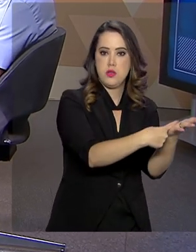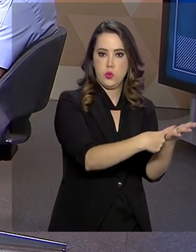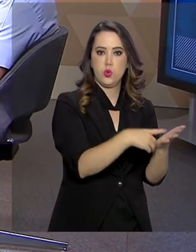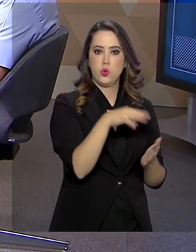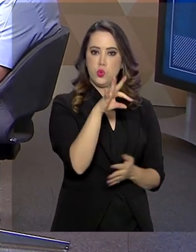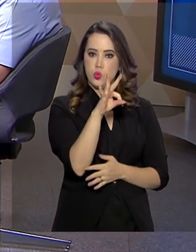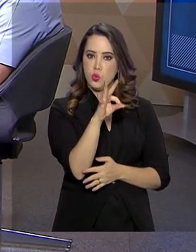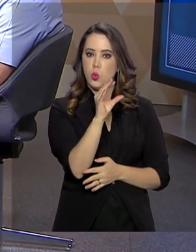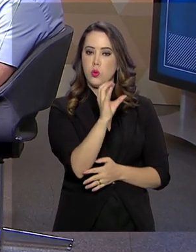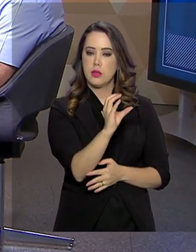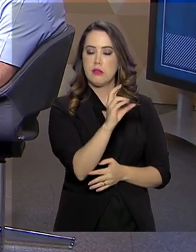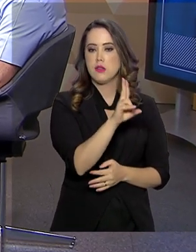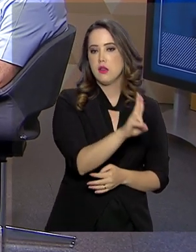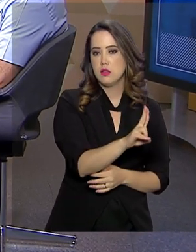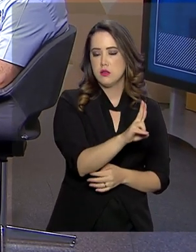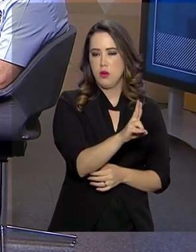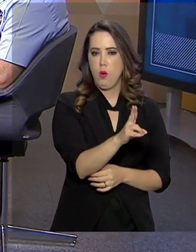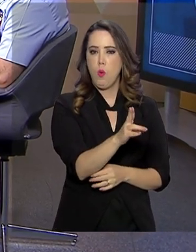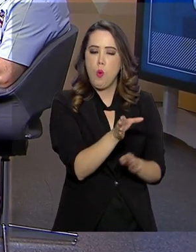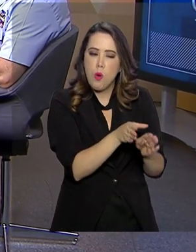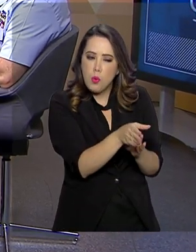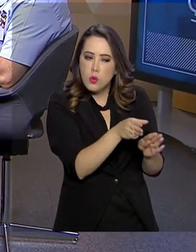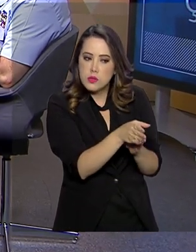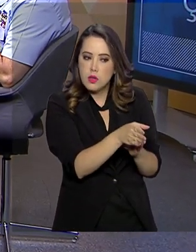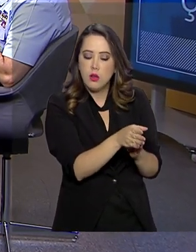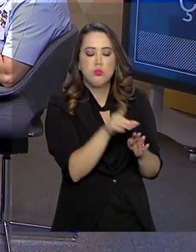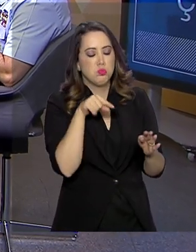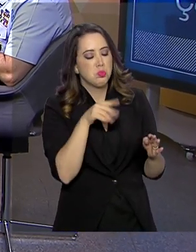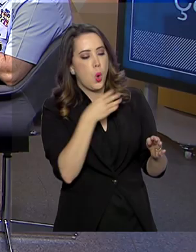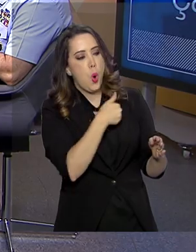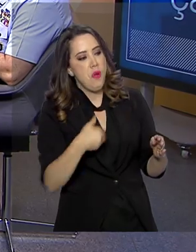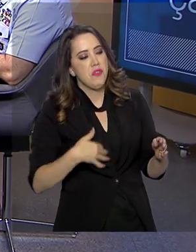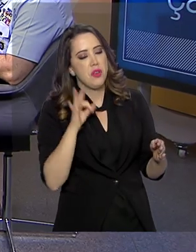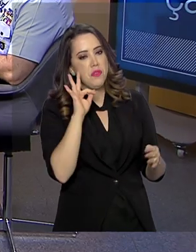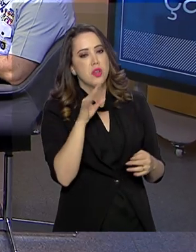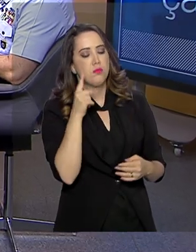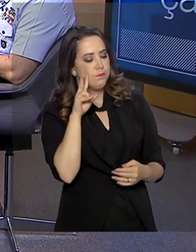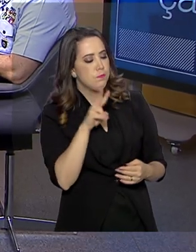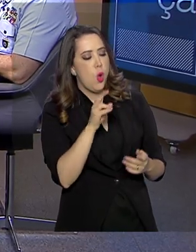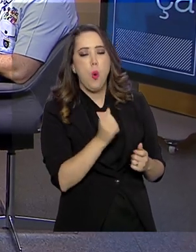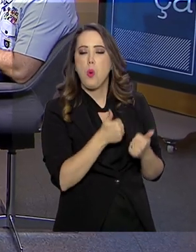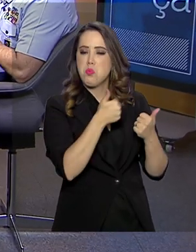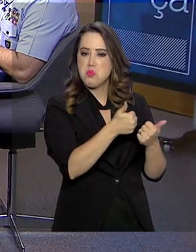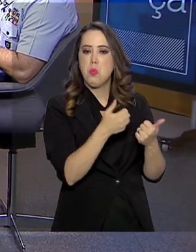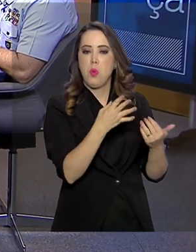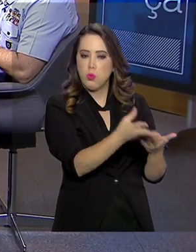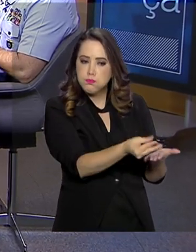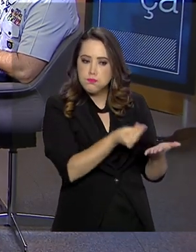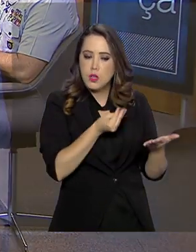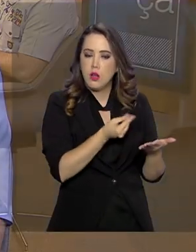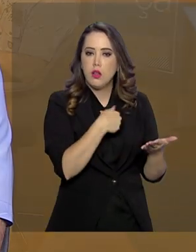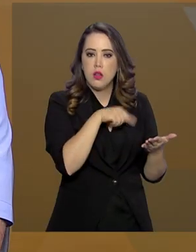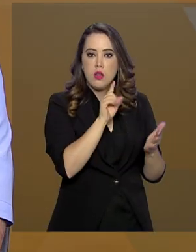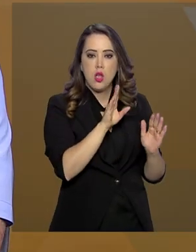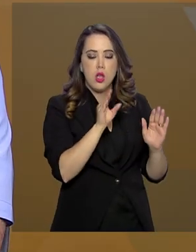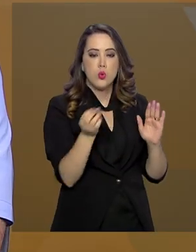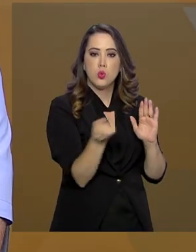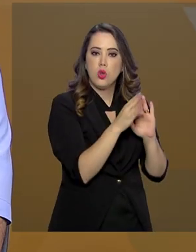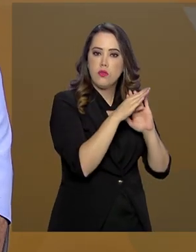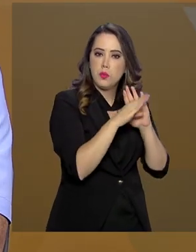como sugestões e o governo federal resolveu implantar um novo programa, que o PEPIF, focalizado e